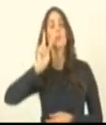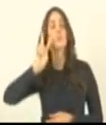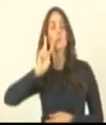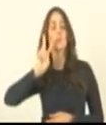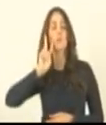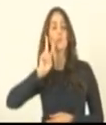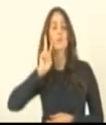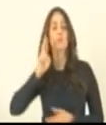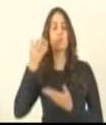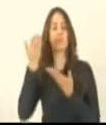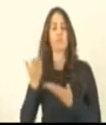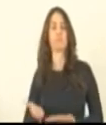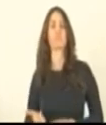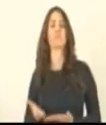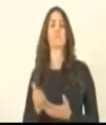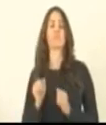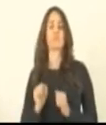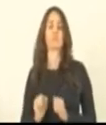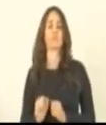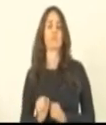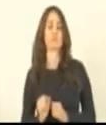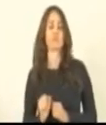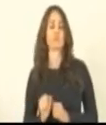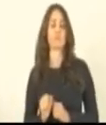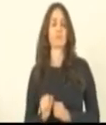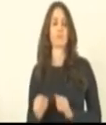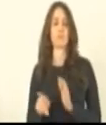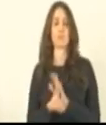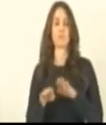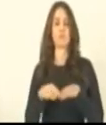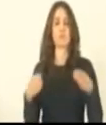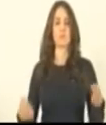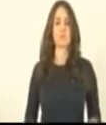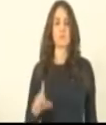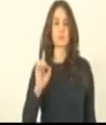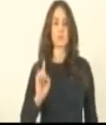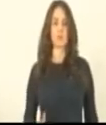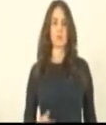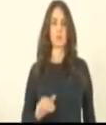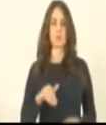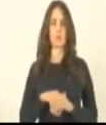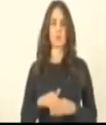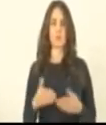Vossa Excelência, sob os olhares da mesa diretora, vota nesse momento?